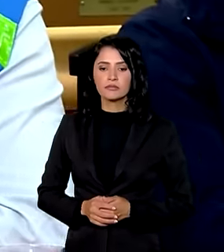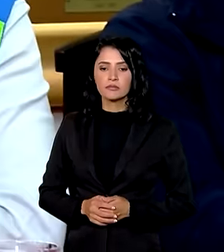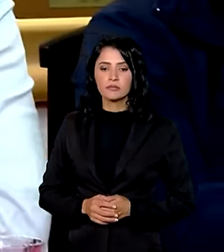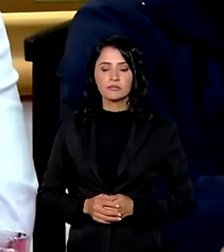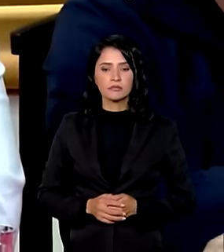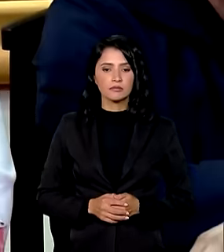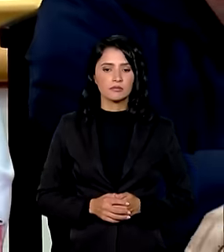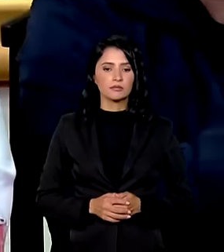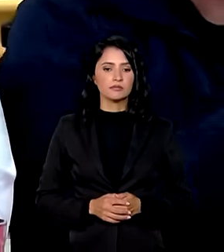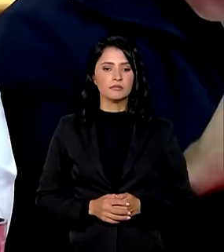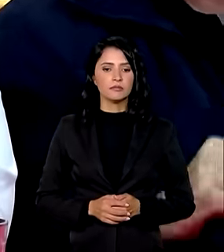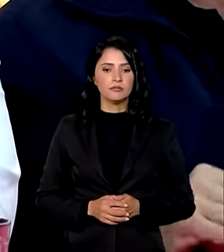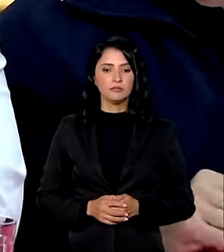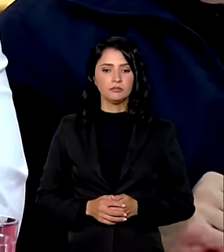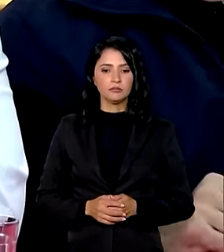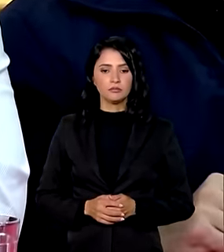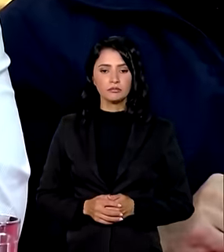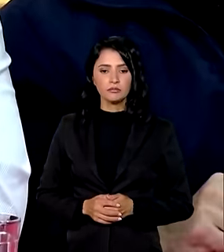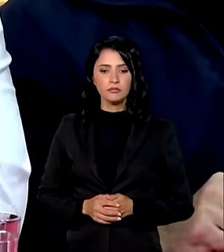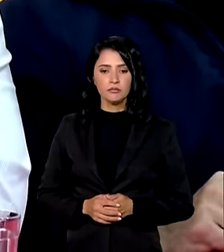transfere e voltando